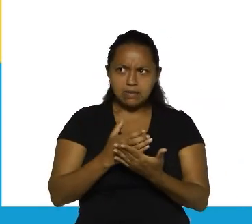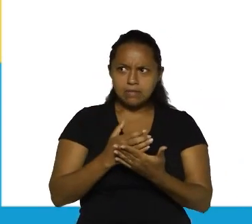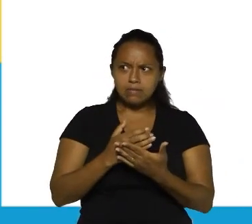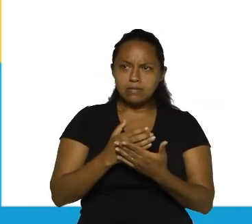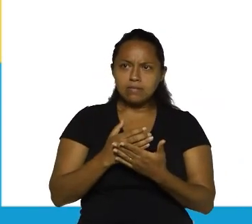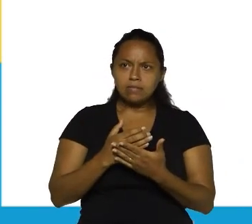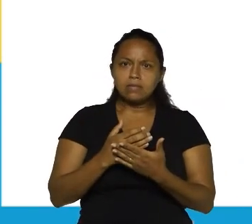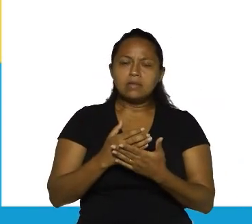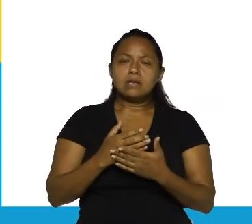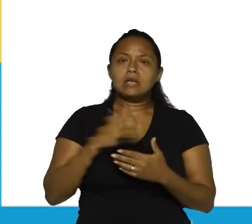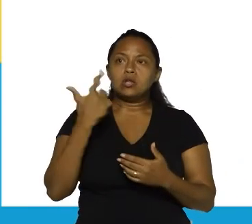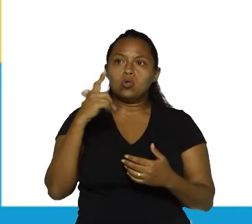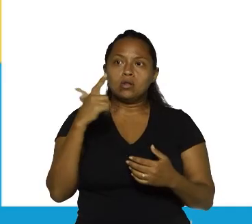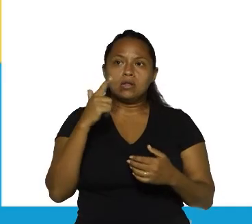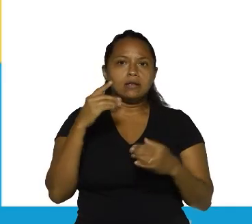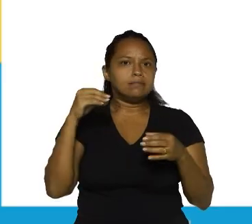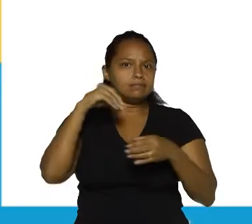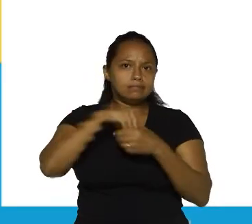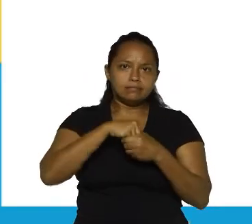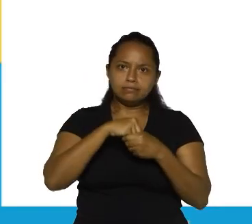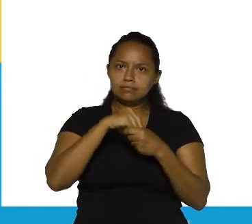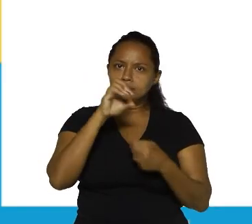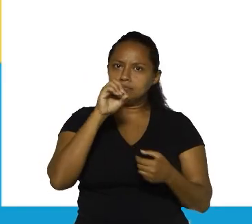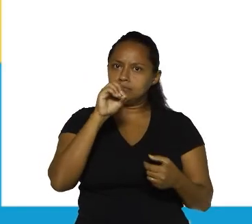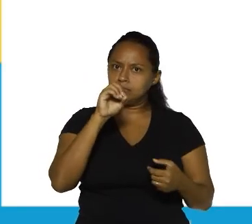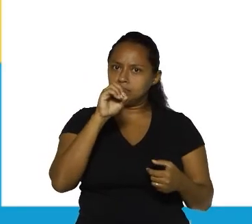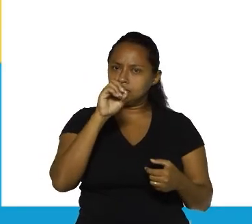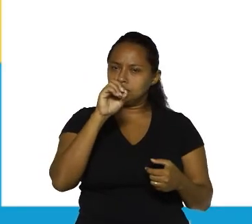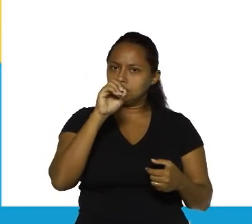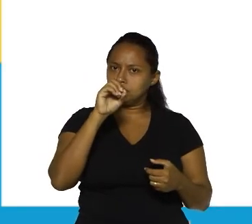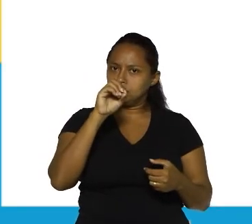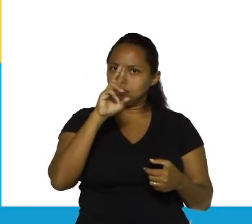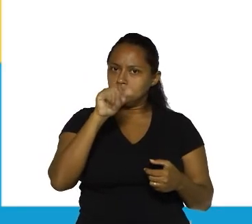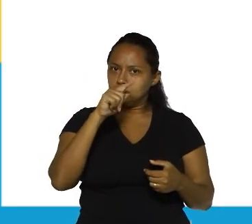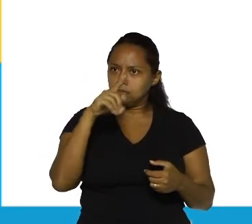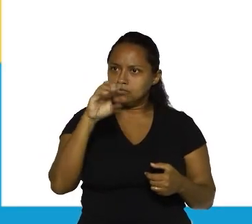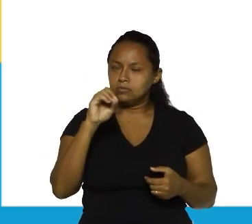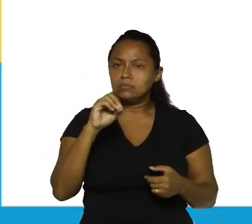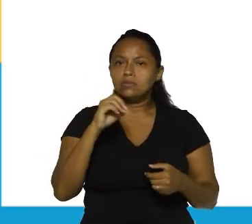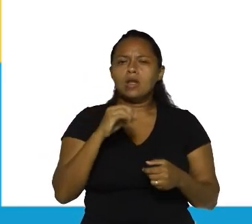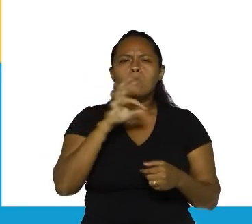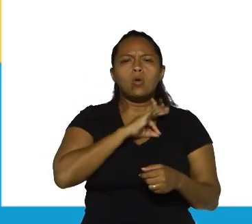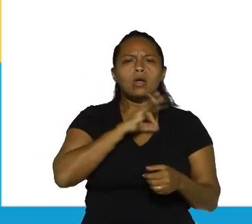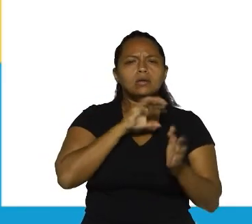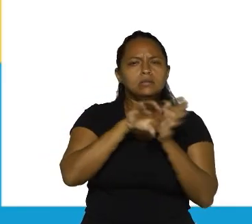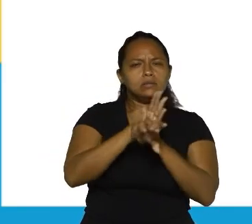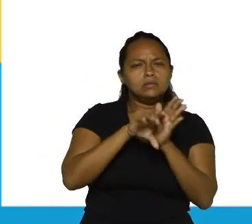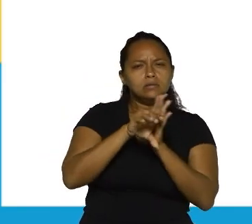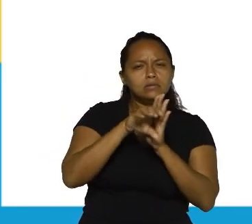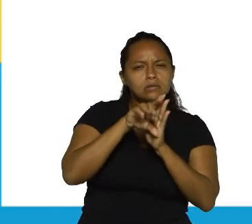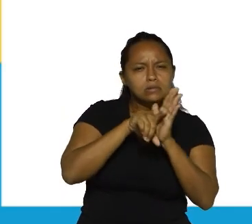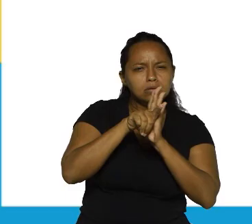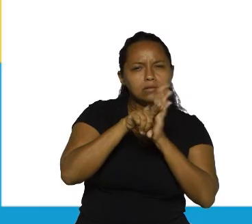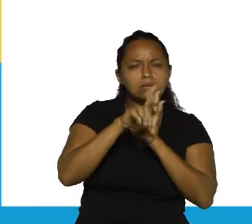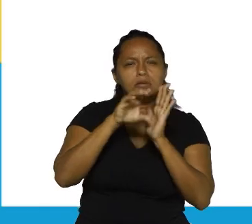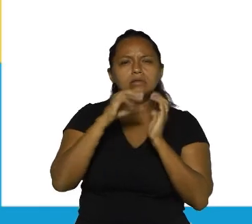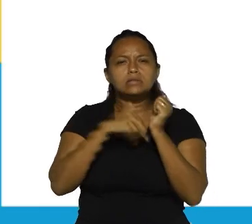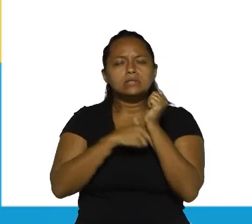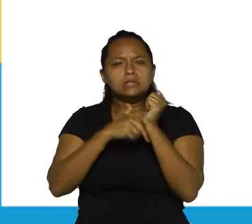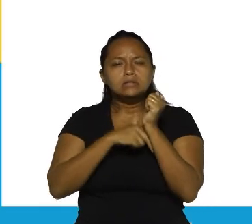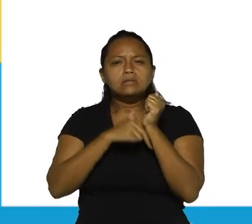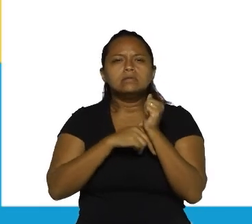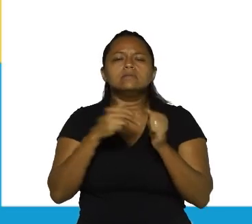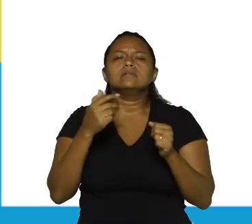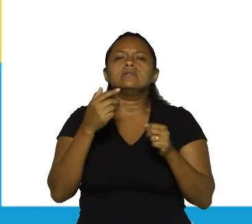que não formam locuções e, consequentemente, quatro orações. A polícia civil informou que o caso